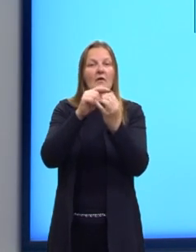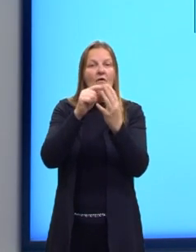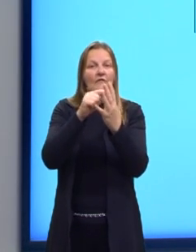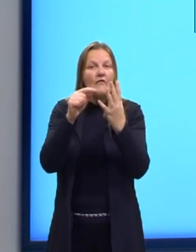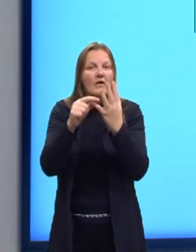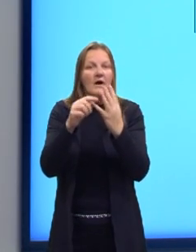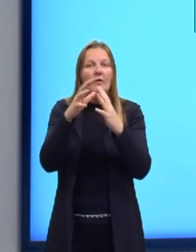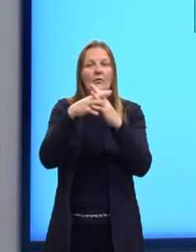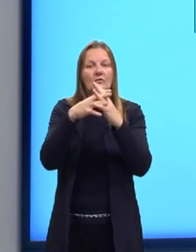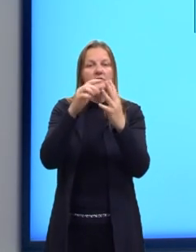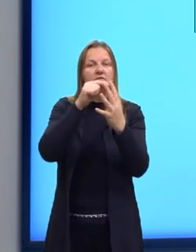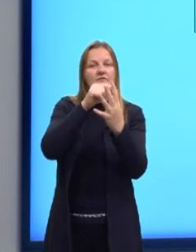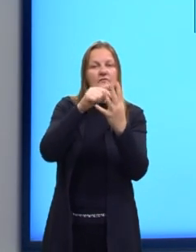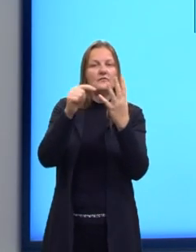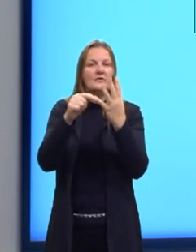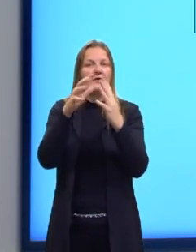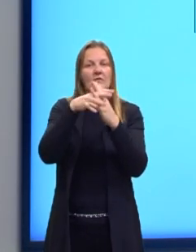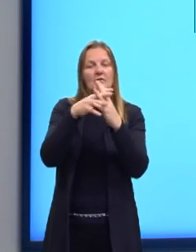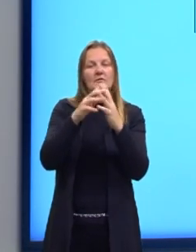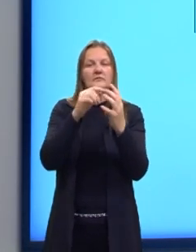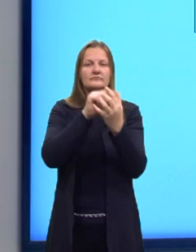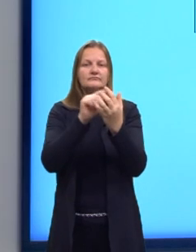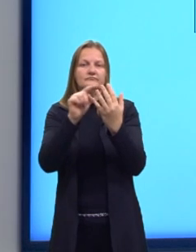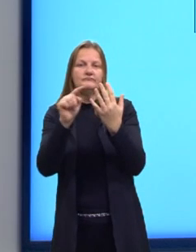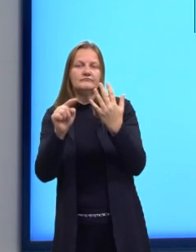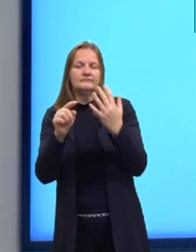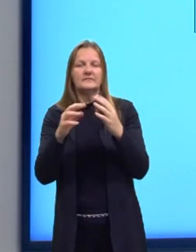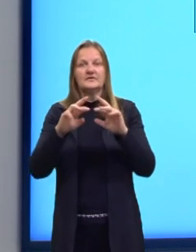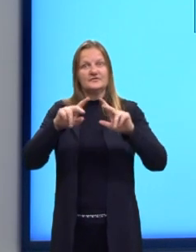consoante, vogal e consoante, não dá, tá?